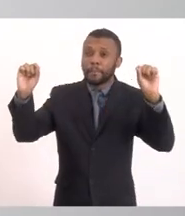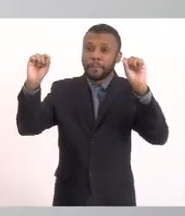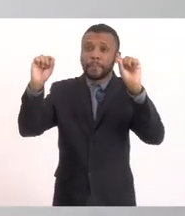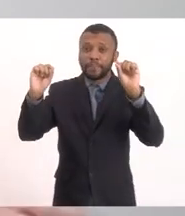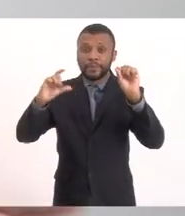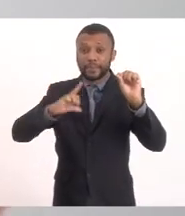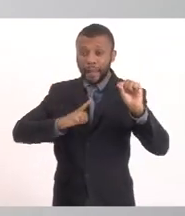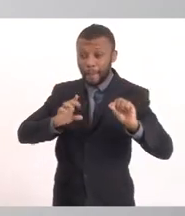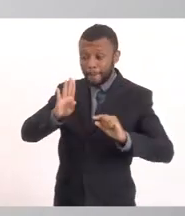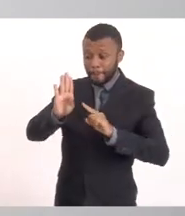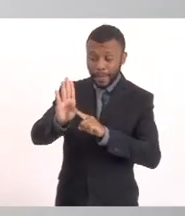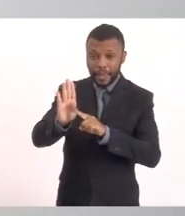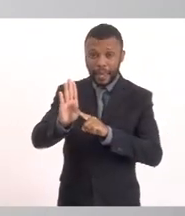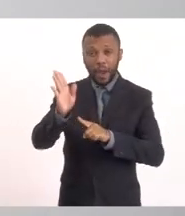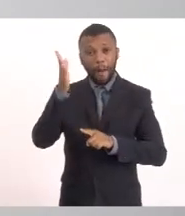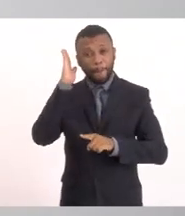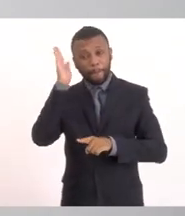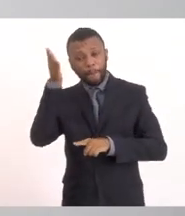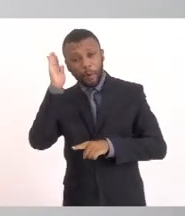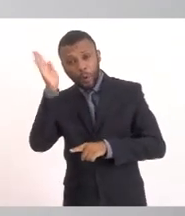É B de burro De burocracia